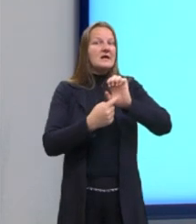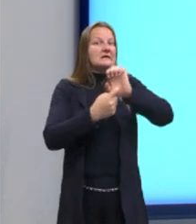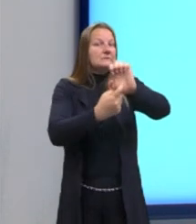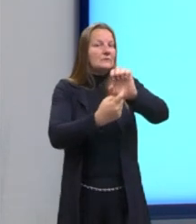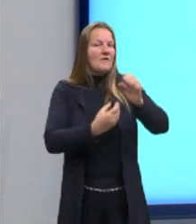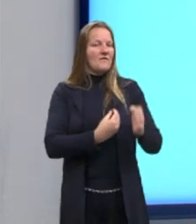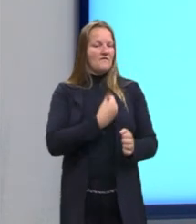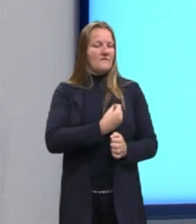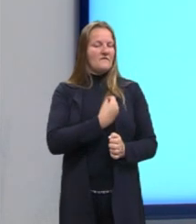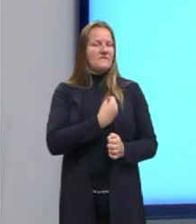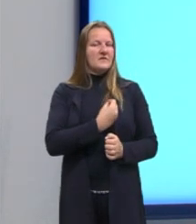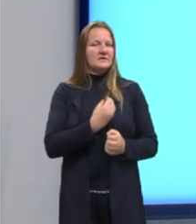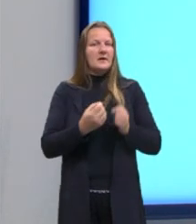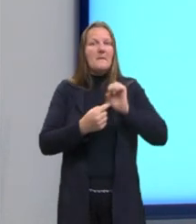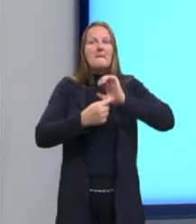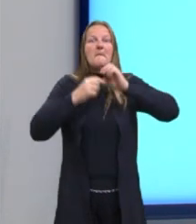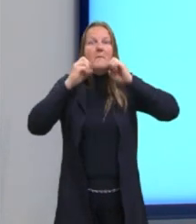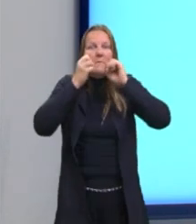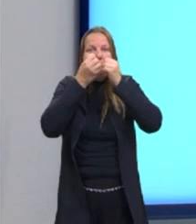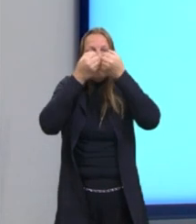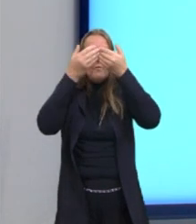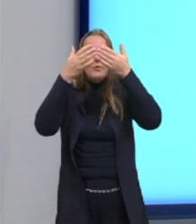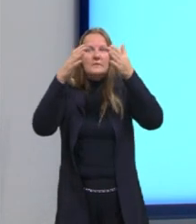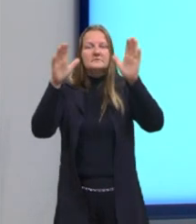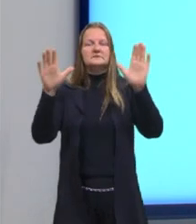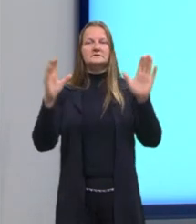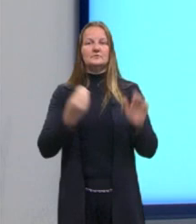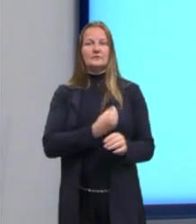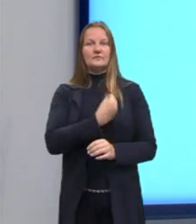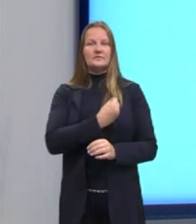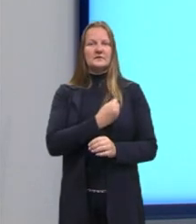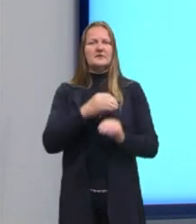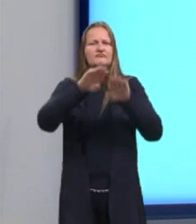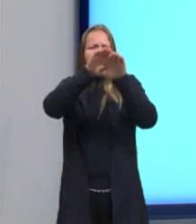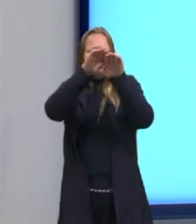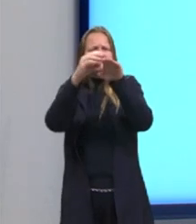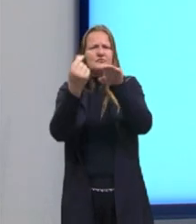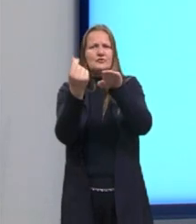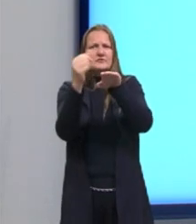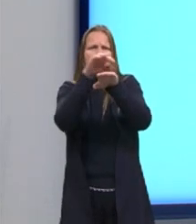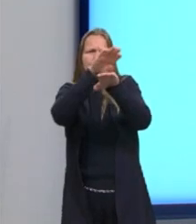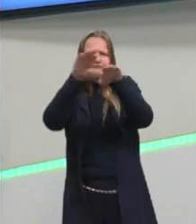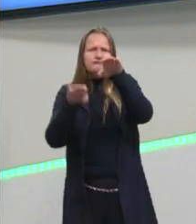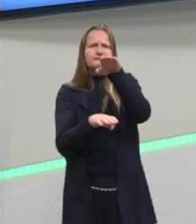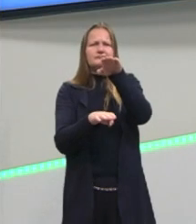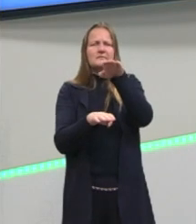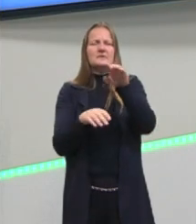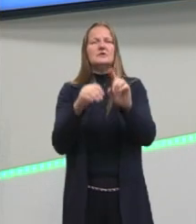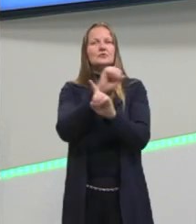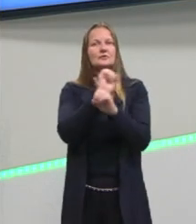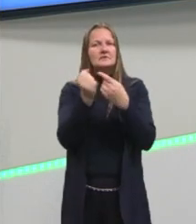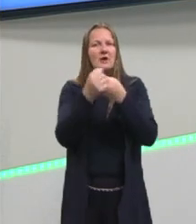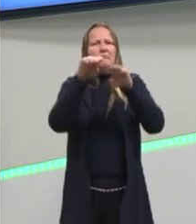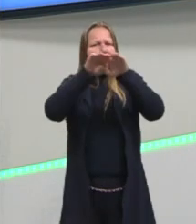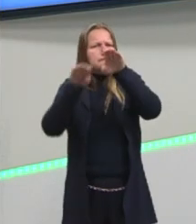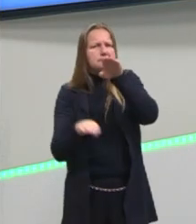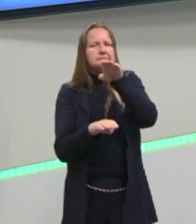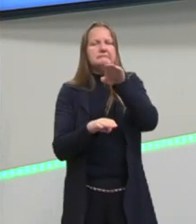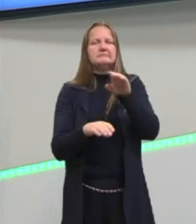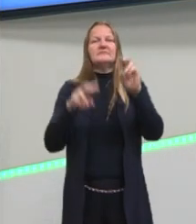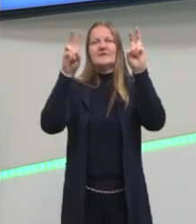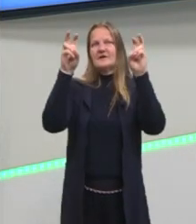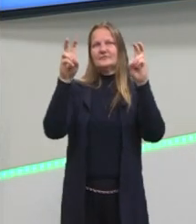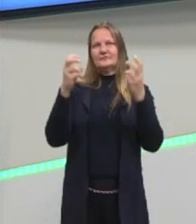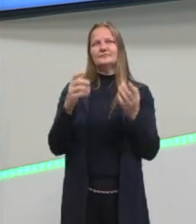revelando as desigualdades sociais. Então, a gente vai lendo a obra e a gente percebe o quê? Que não é apenas ler uma obra que fala sobre determinado